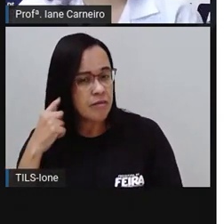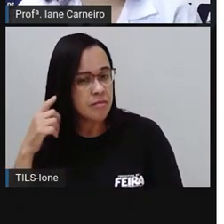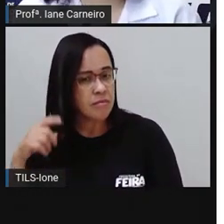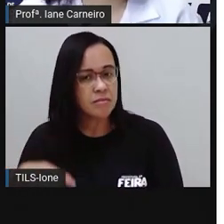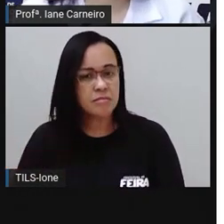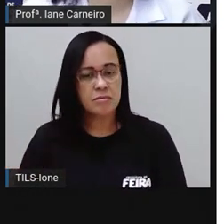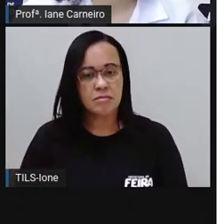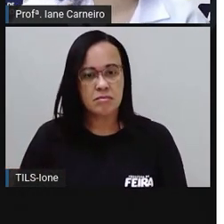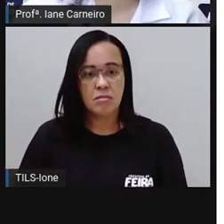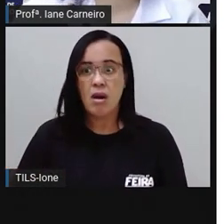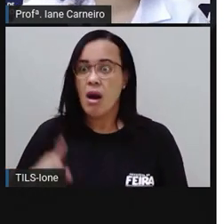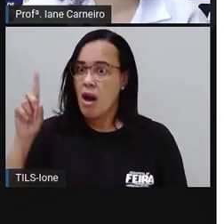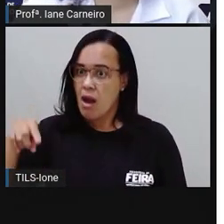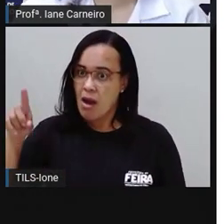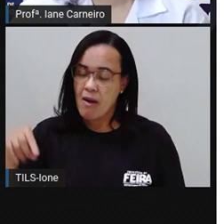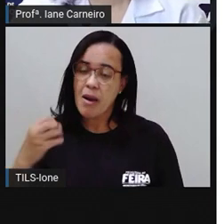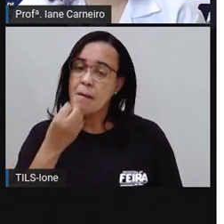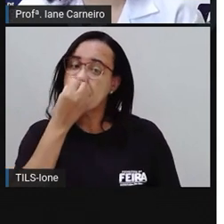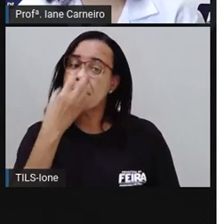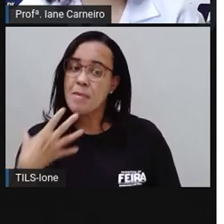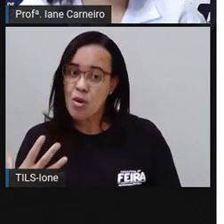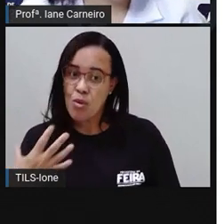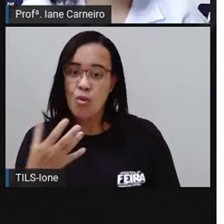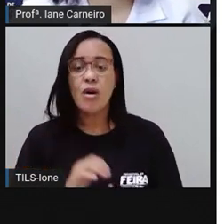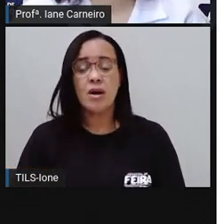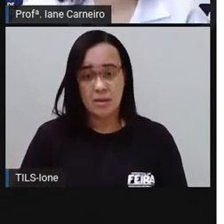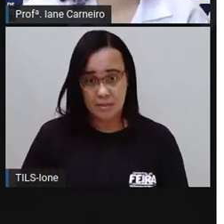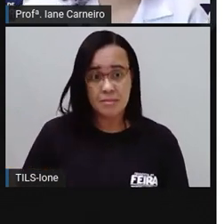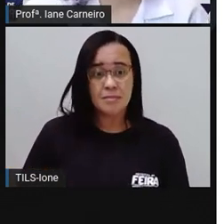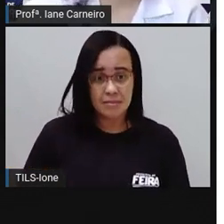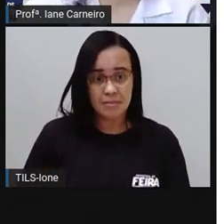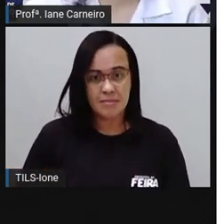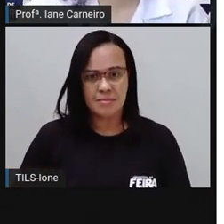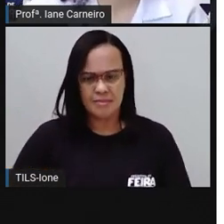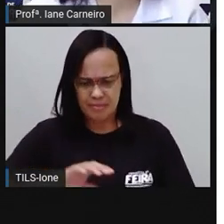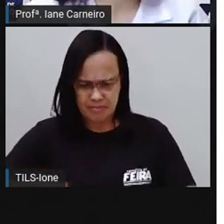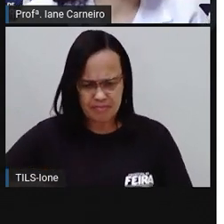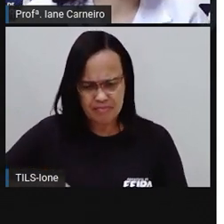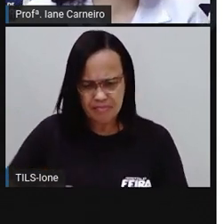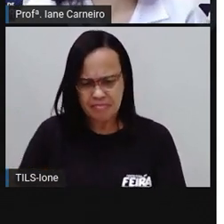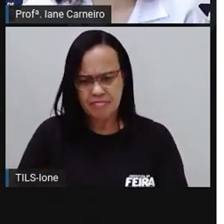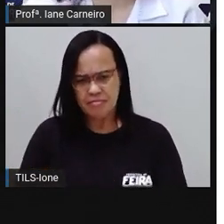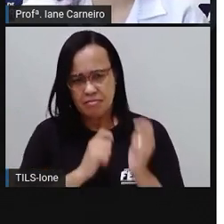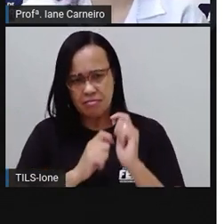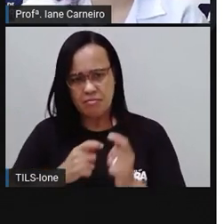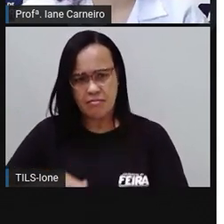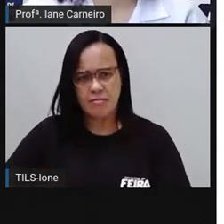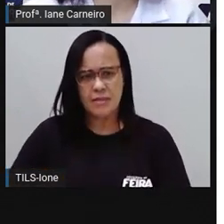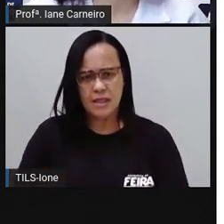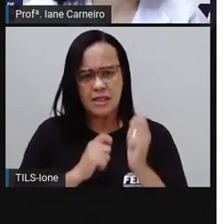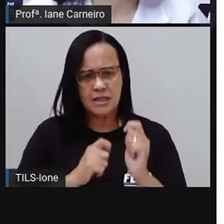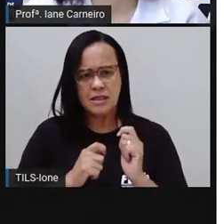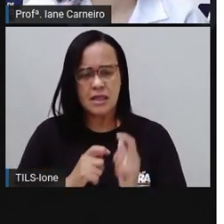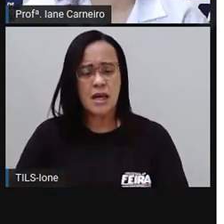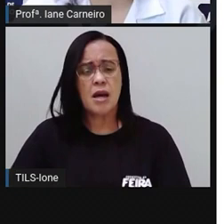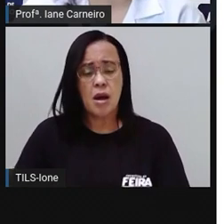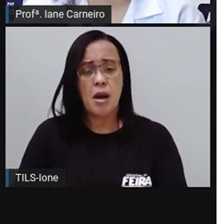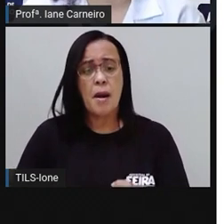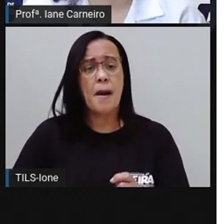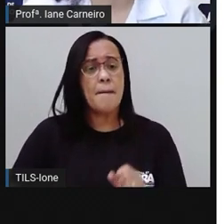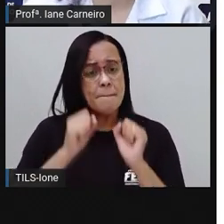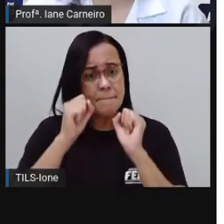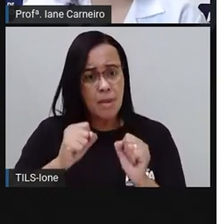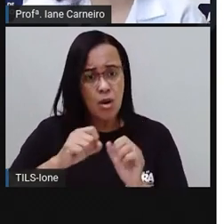Ah, essa é boa. Quanta terra você pode tirar de um buraco, medindo três metros de